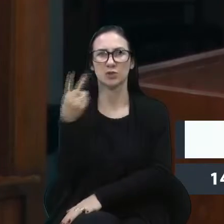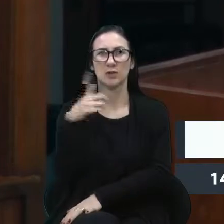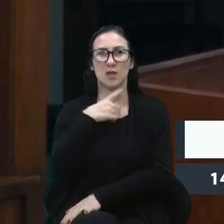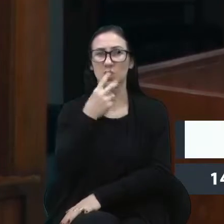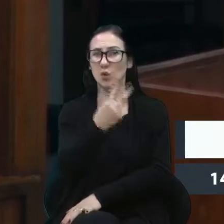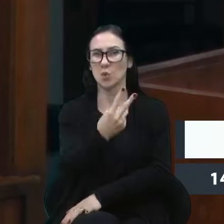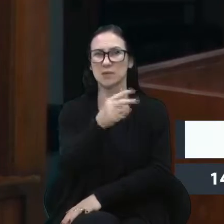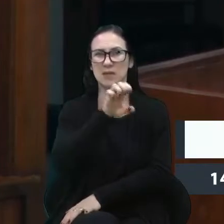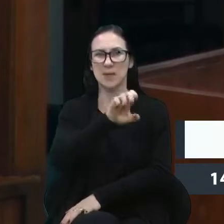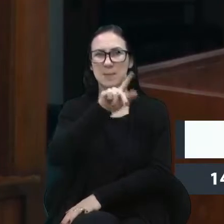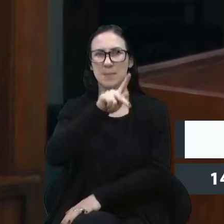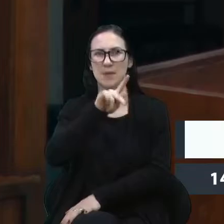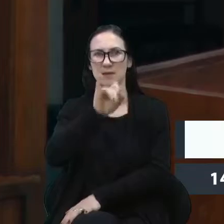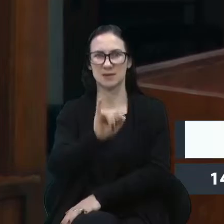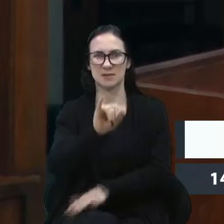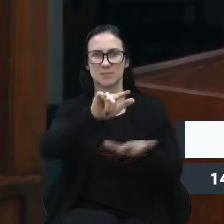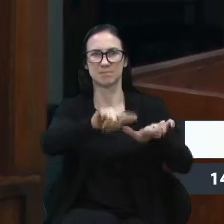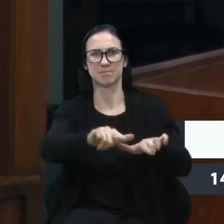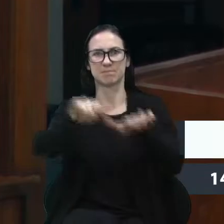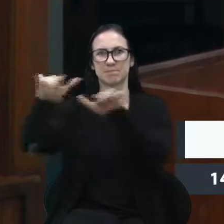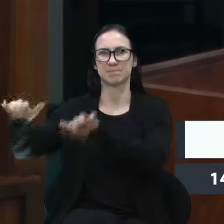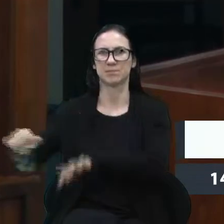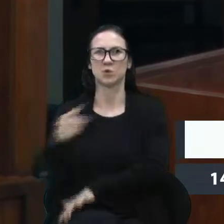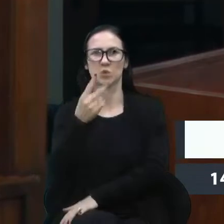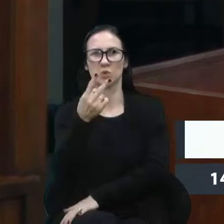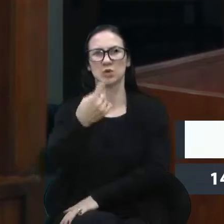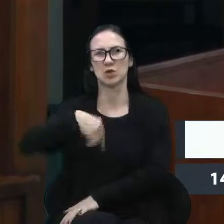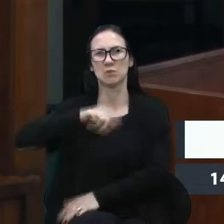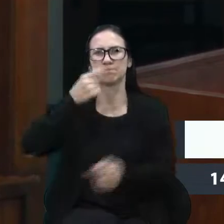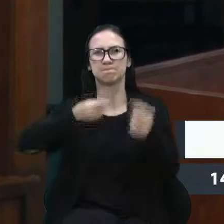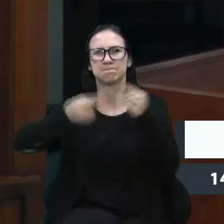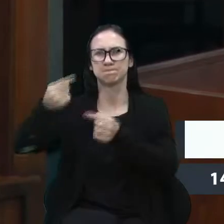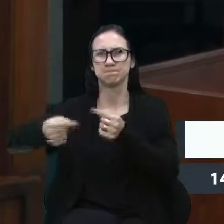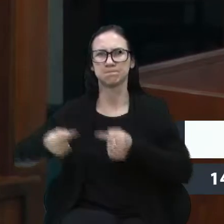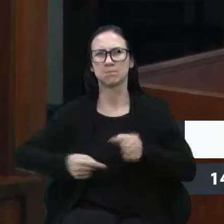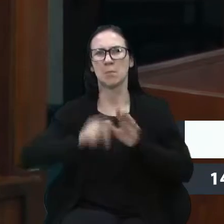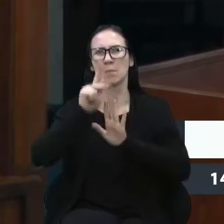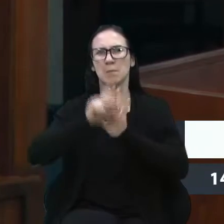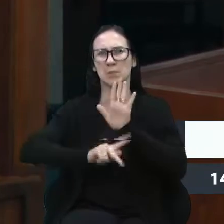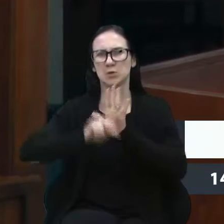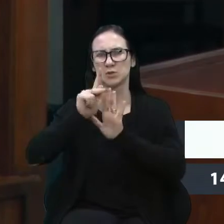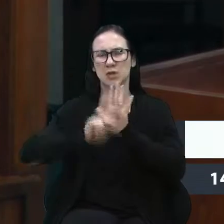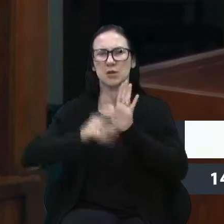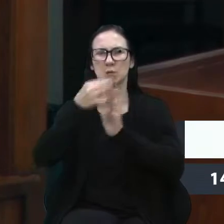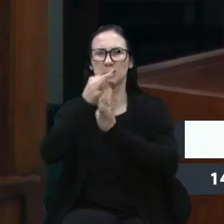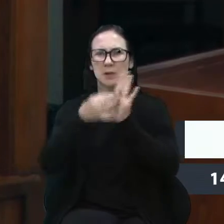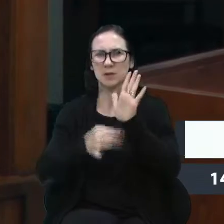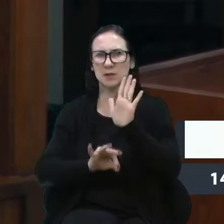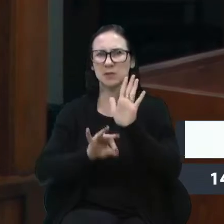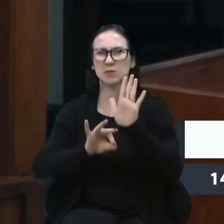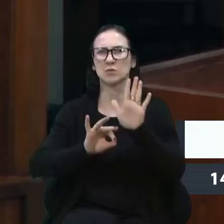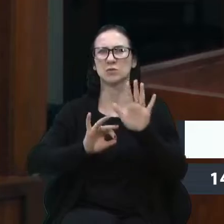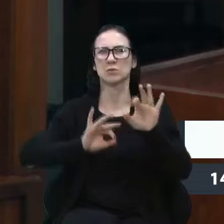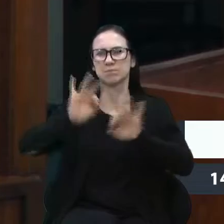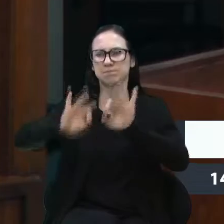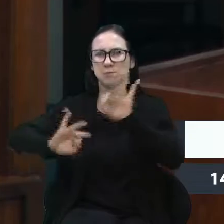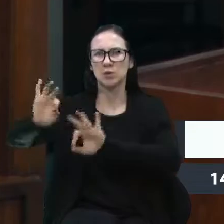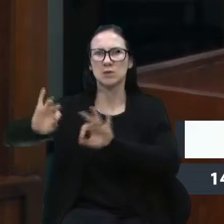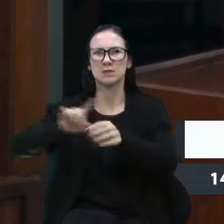Discutimos o anel viário da cidade, o plano de modalidade urbana, tantas medidas